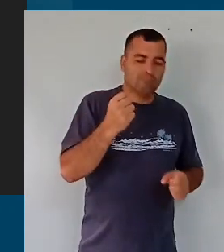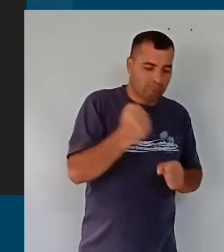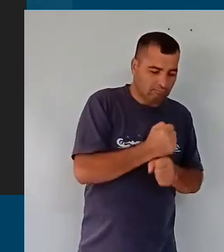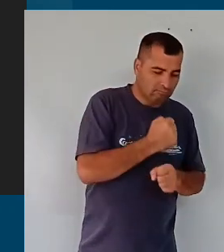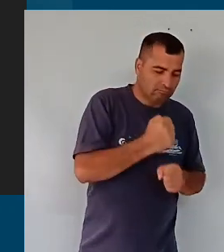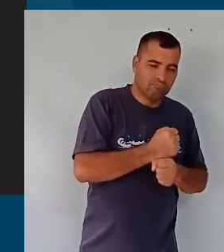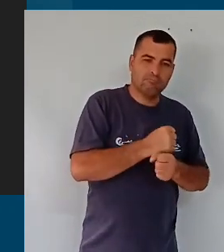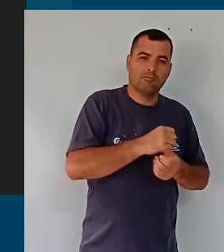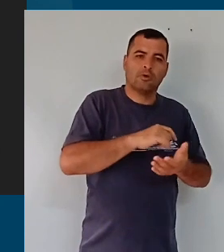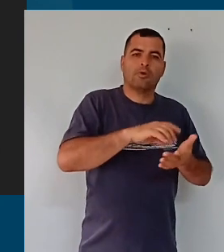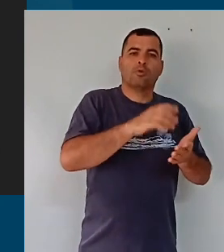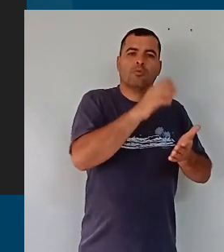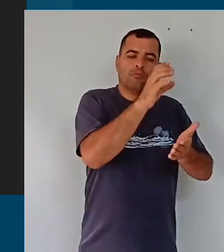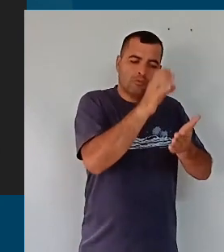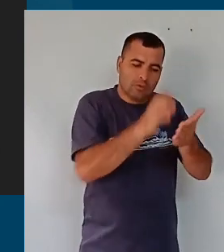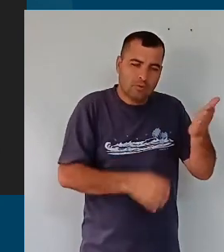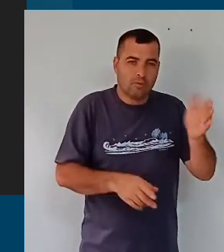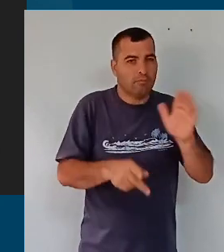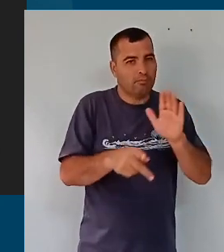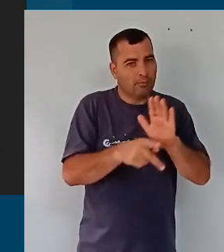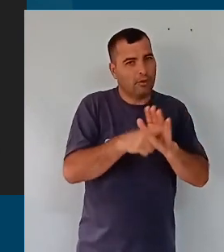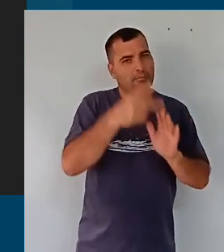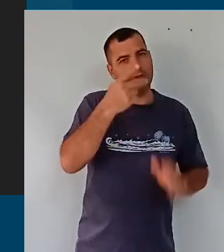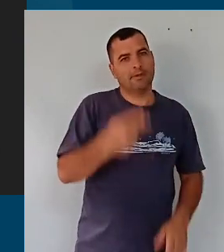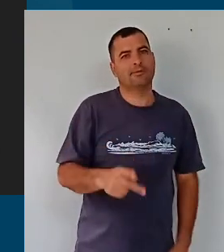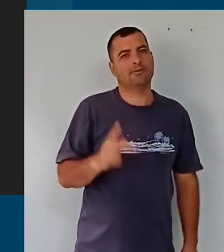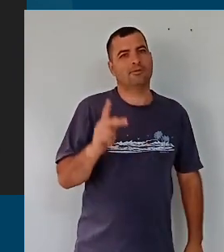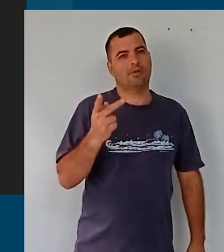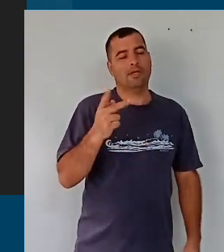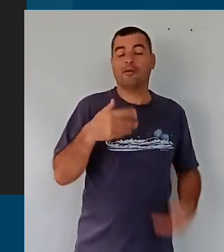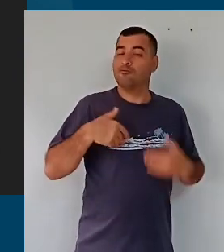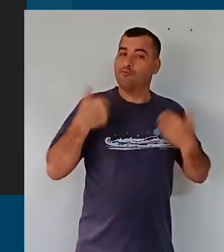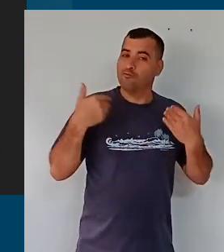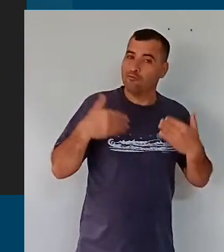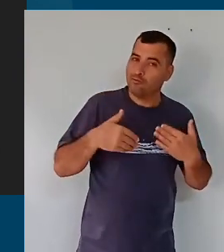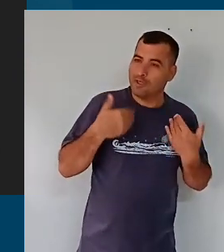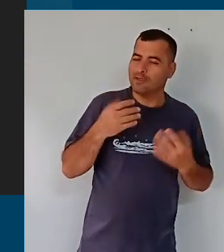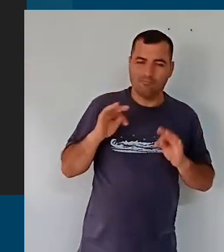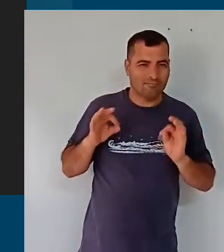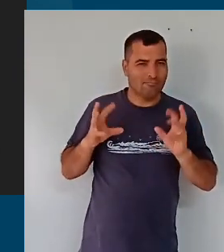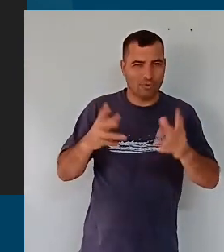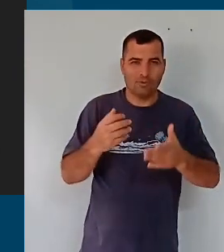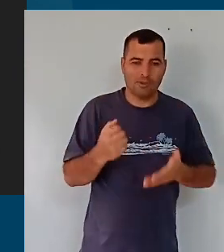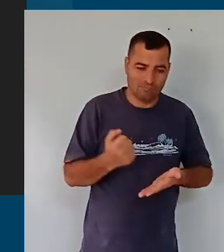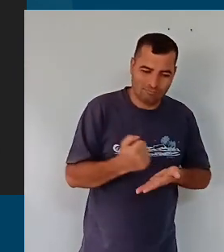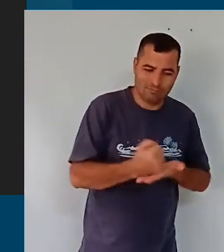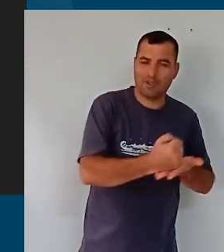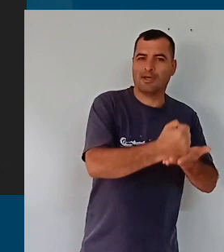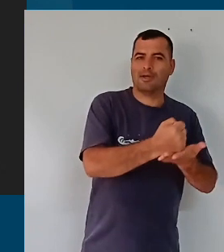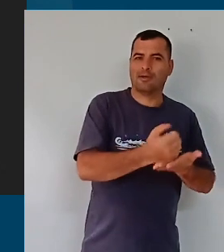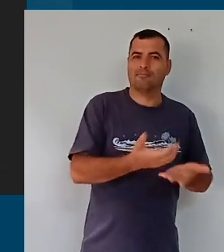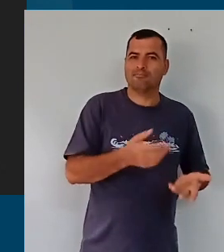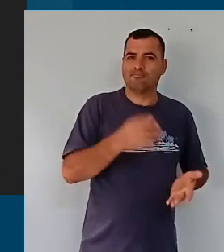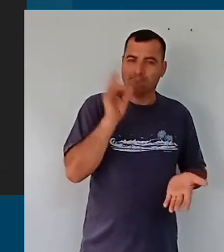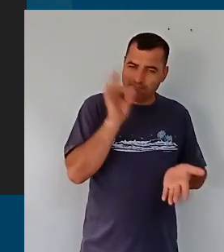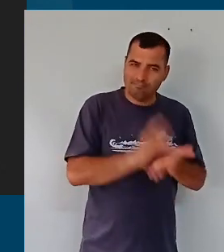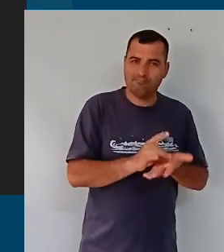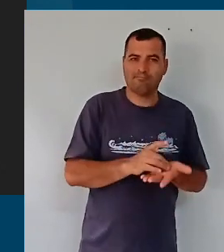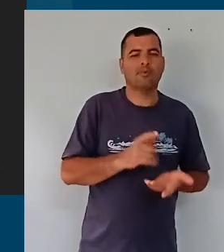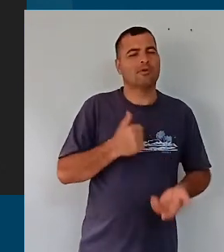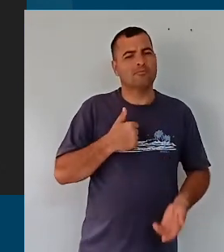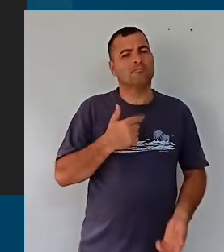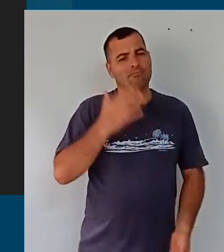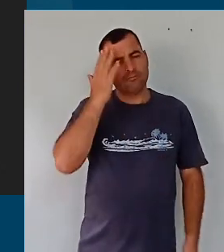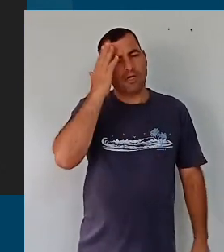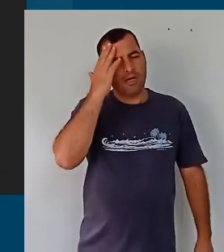de um currículo próprio, então, eu fico muito feliz com todo o envolvimento de vocês, mesmo diante